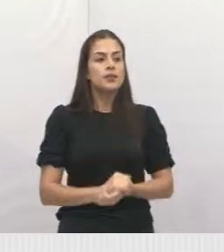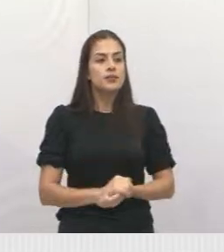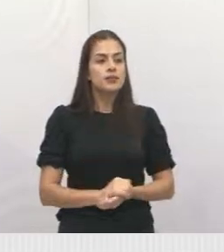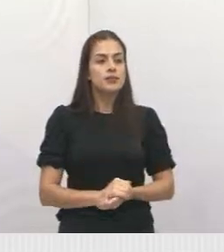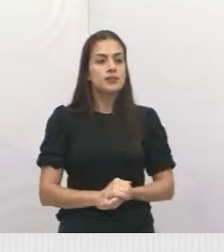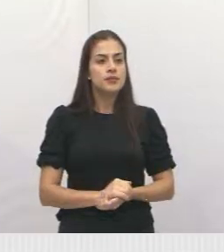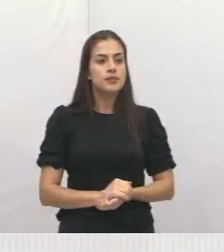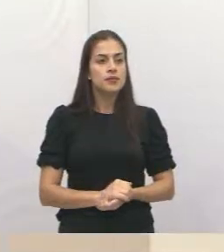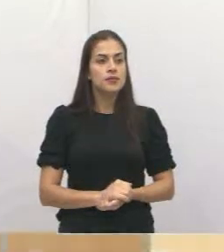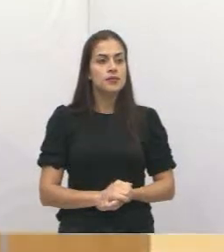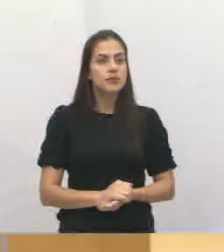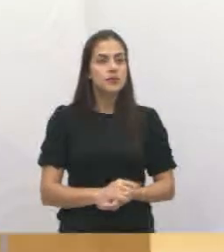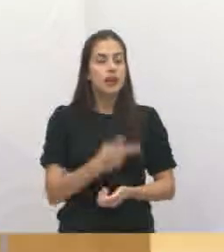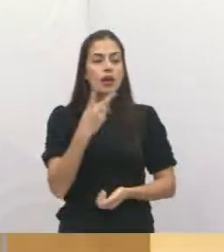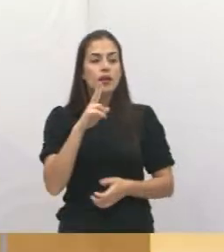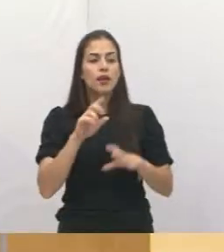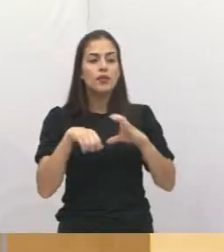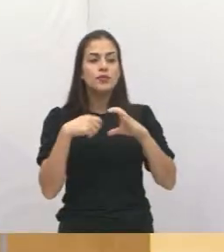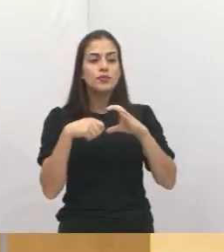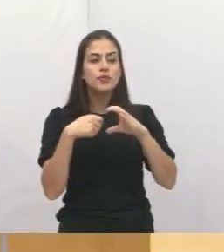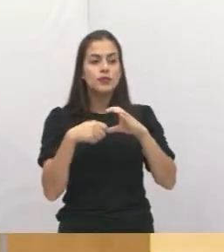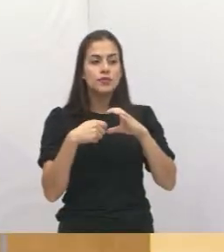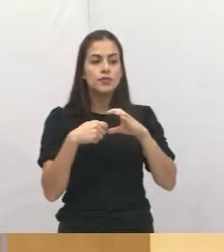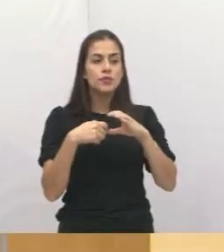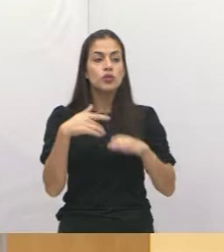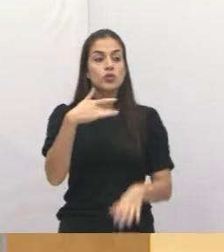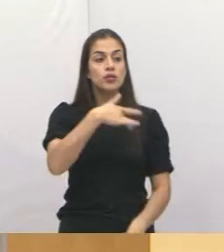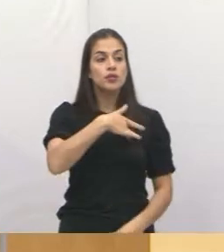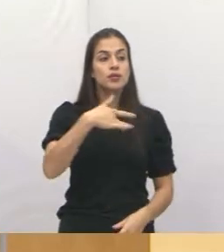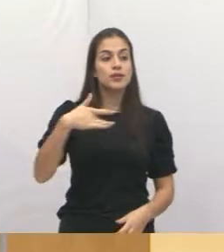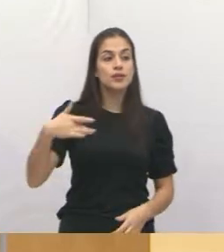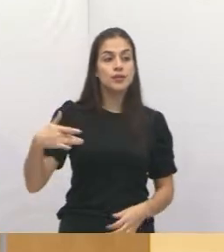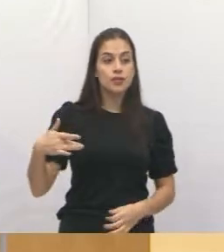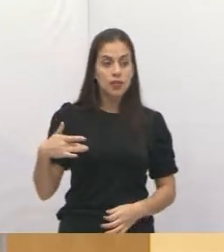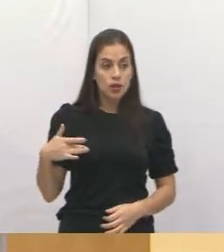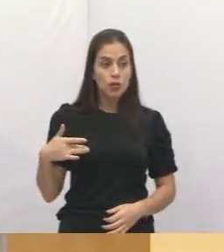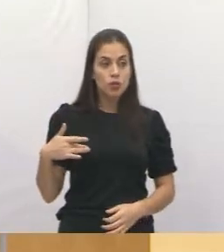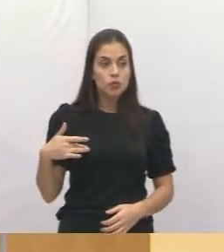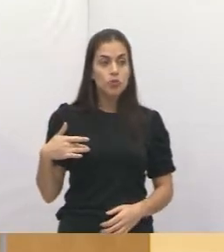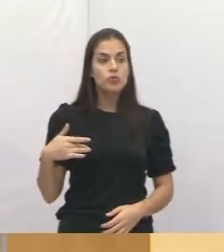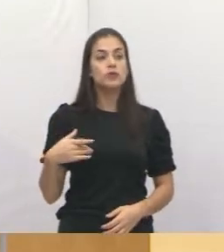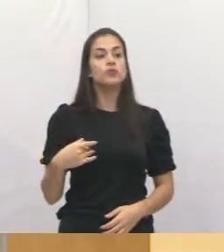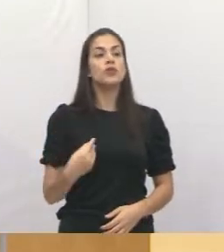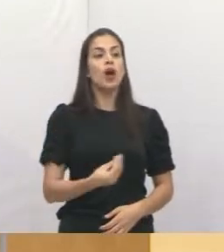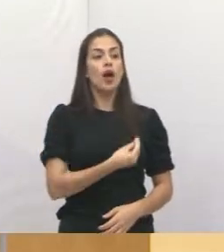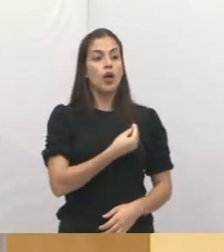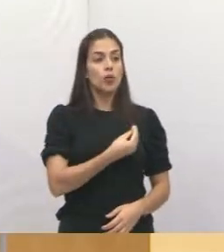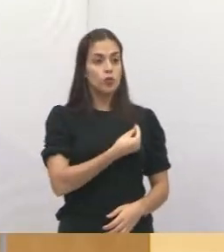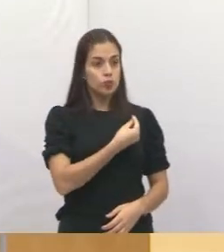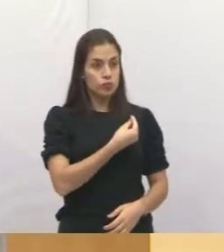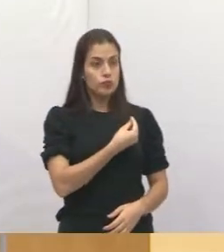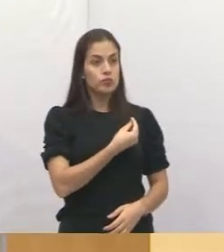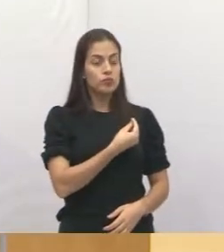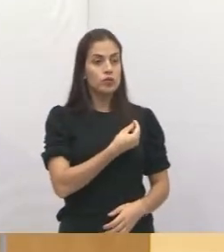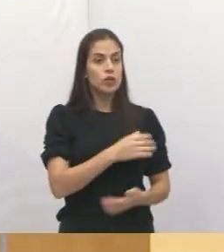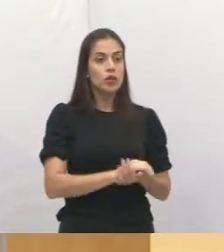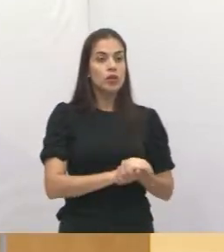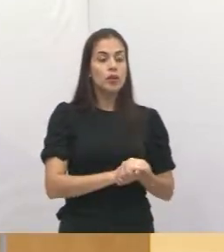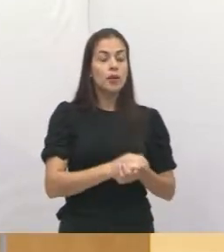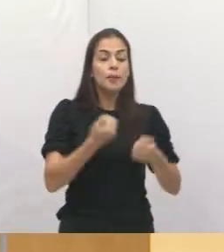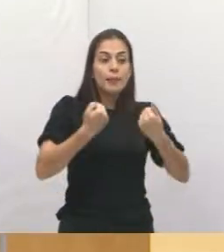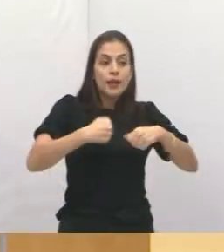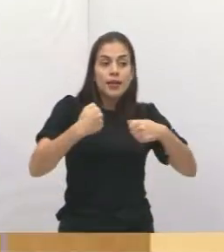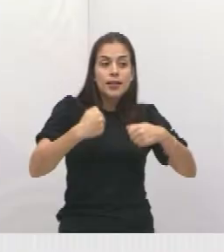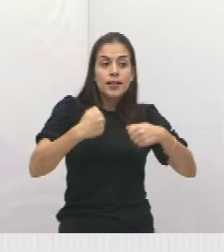aí, né, para a gente estar vendo. É, entra na parte da saúde, né? Que é um morador que está necessitando aí de uma cirurgia no olho. Pode falar.